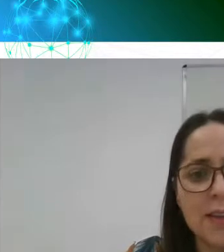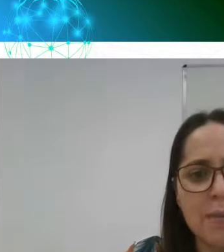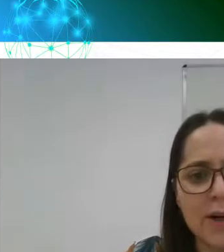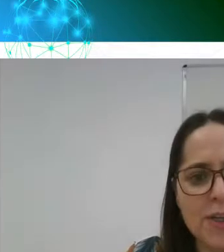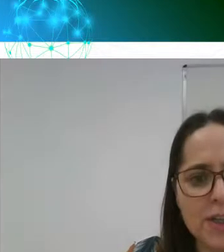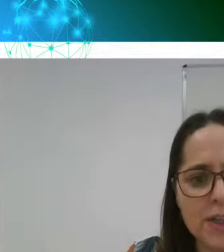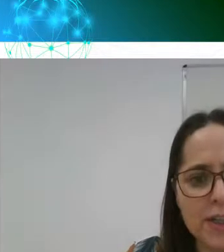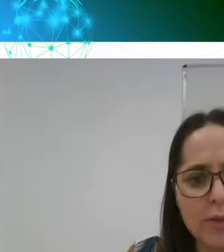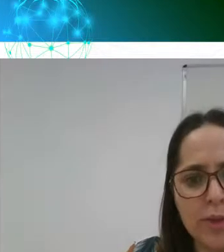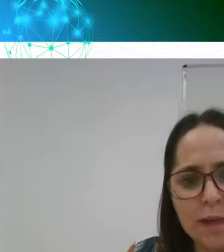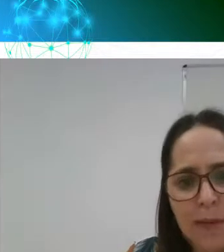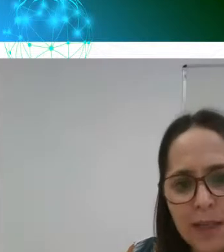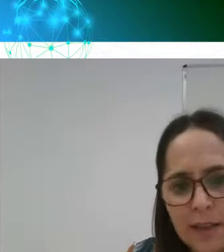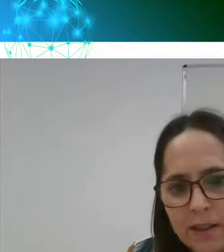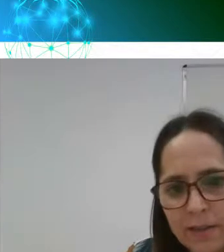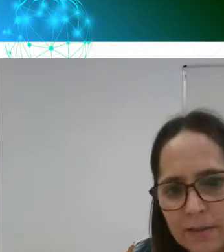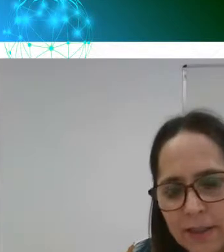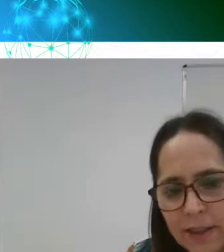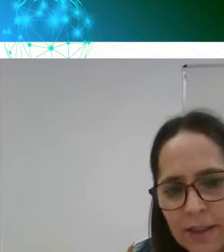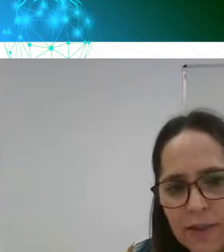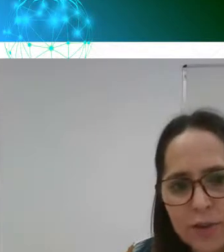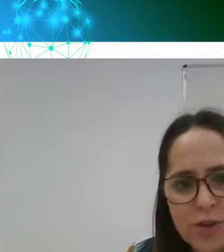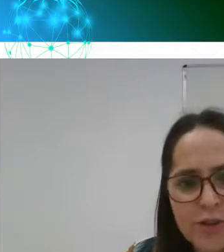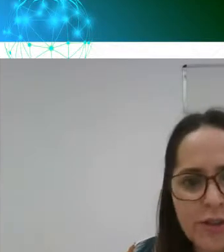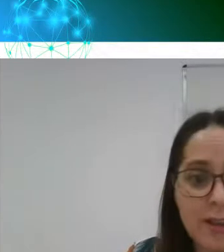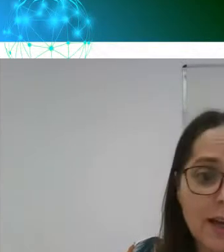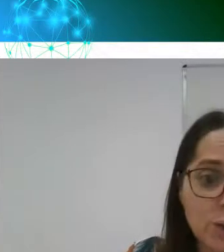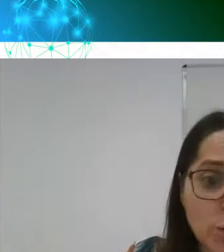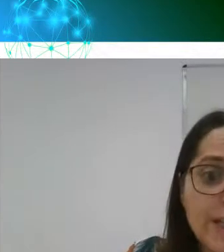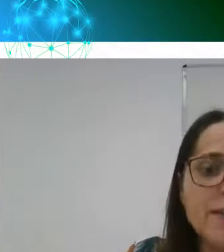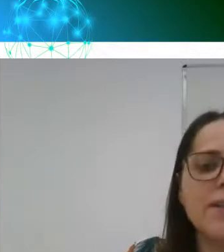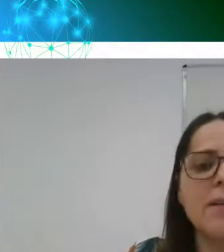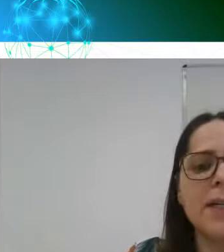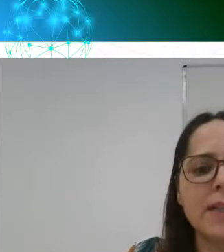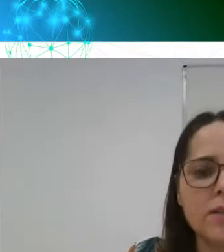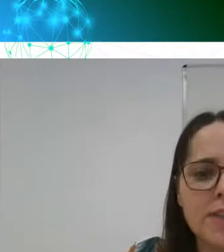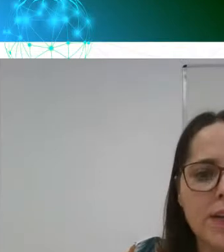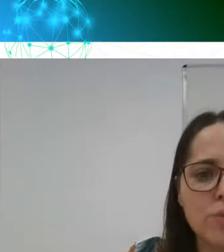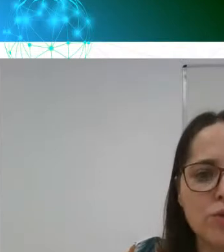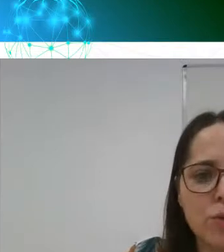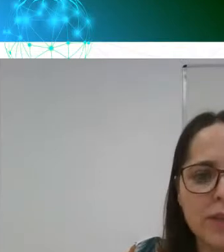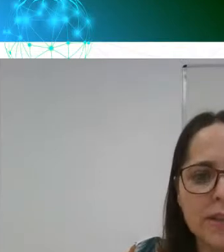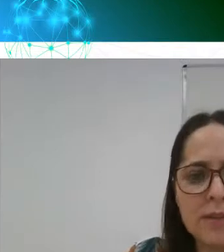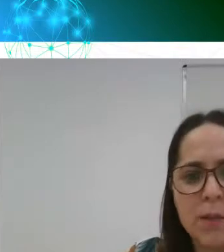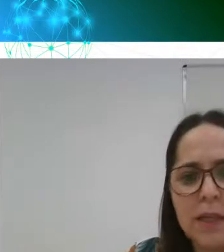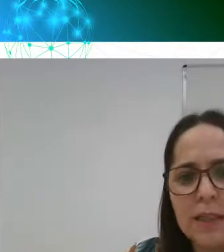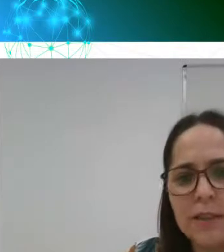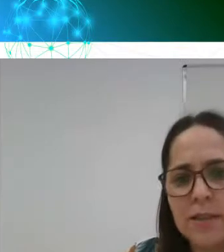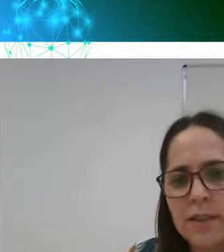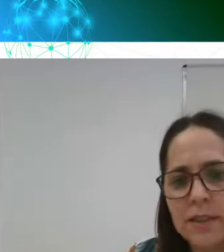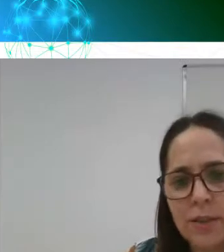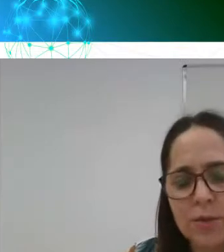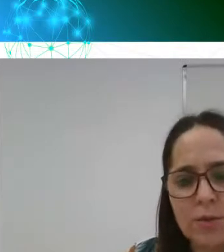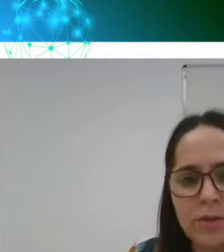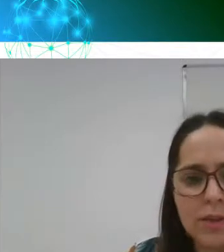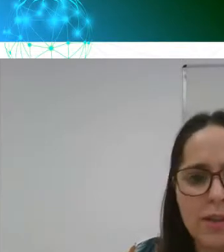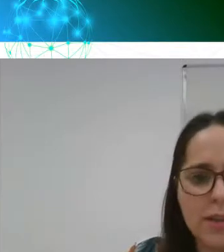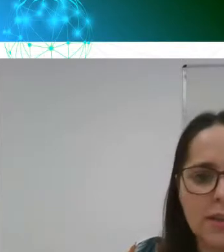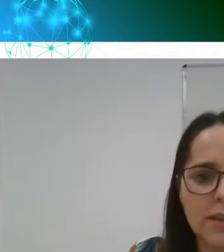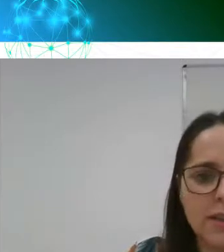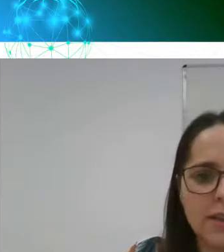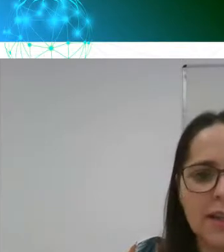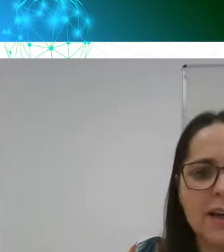E a partir, então, de amanhã, na noite de amanhã, nós teremos outras bancas aí sendo